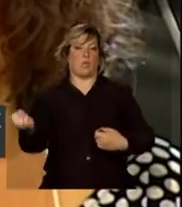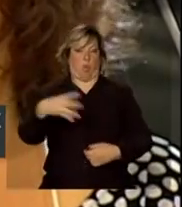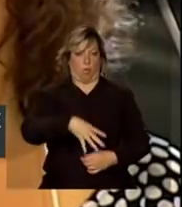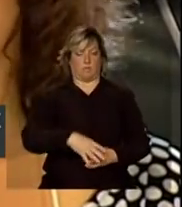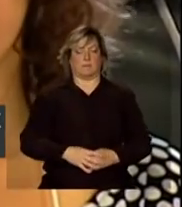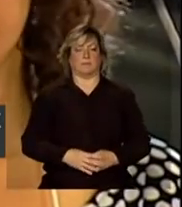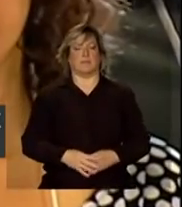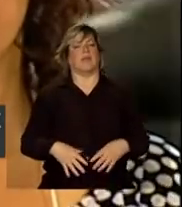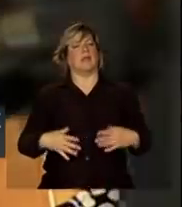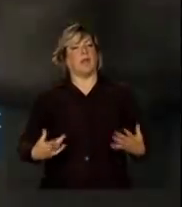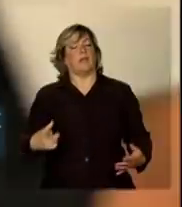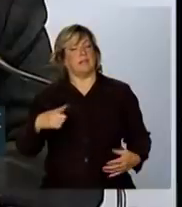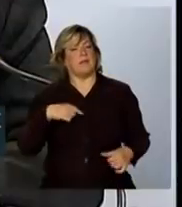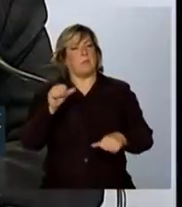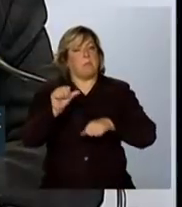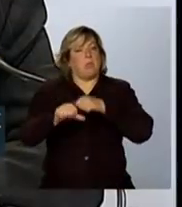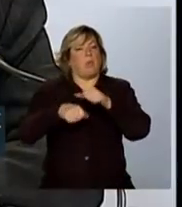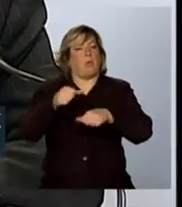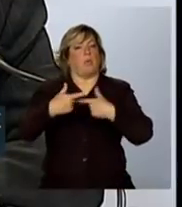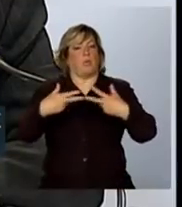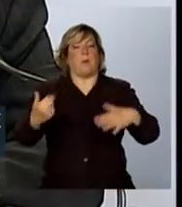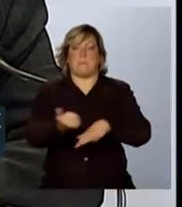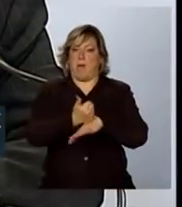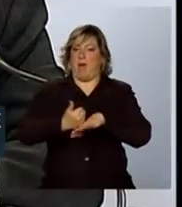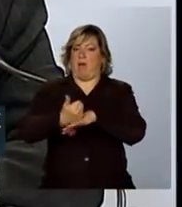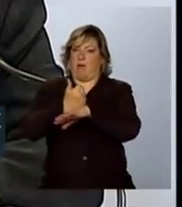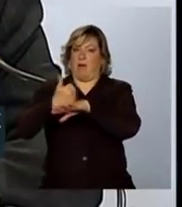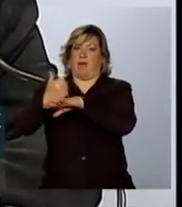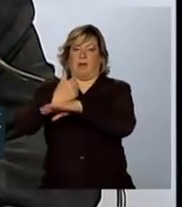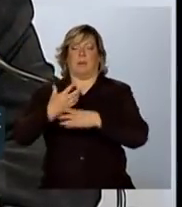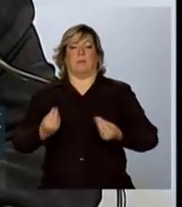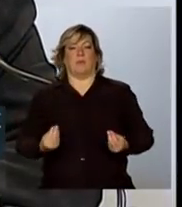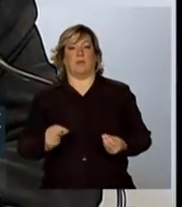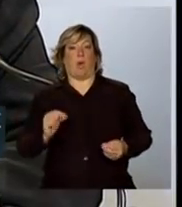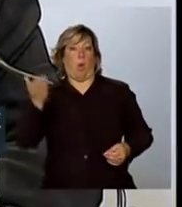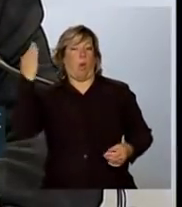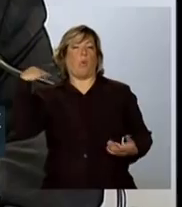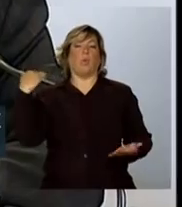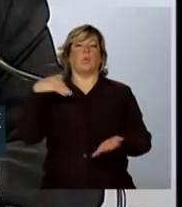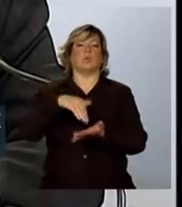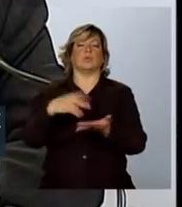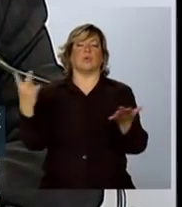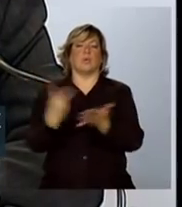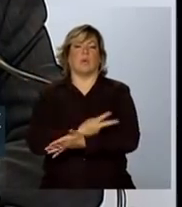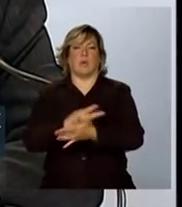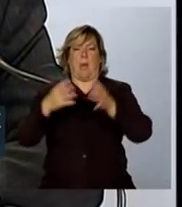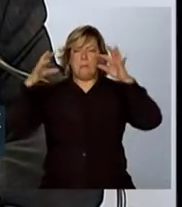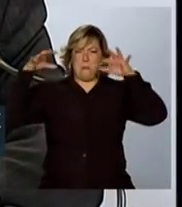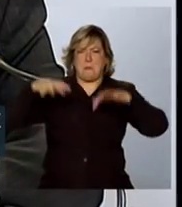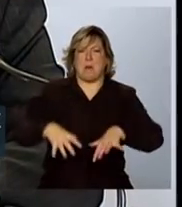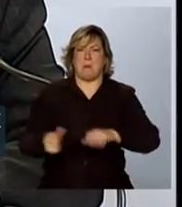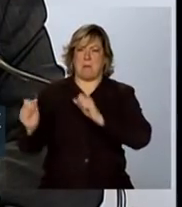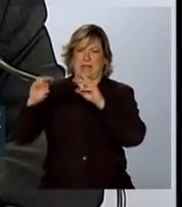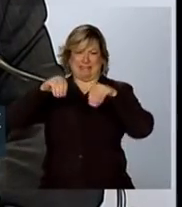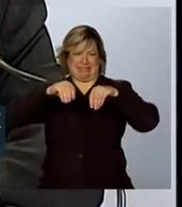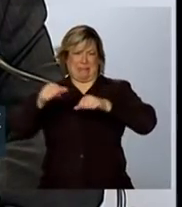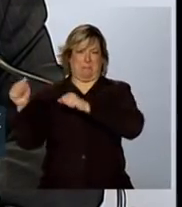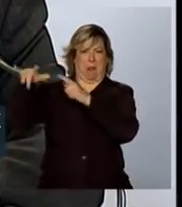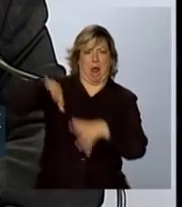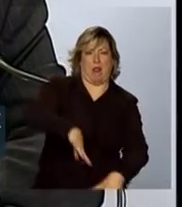mudança muito grande. Os últimos episódios de desastres naturais ocorridos aqui no Brasil,